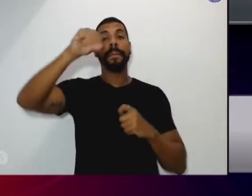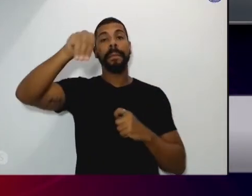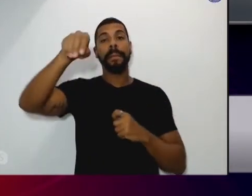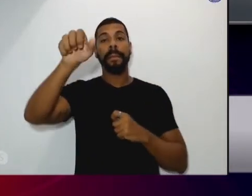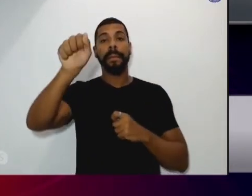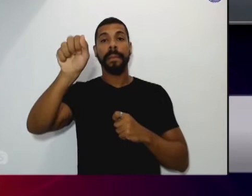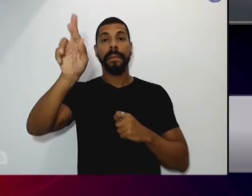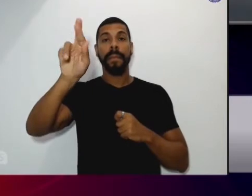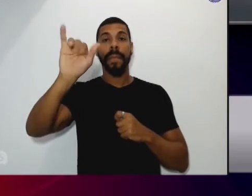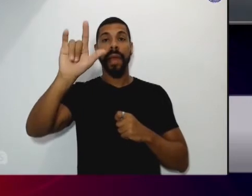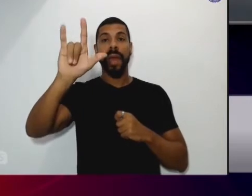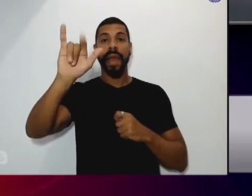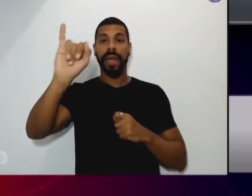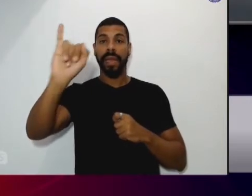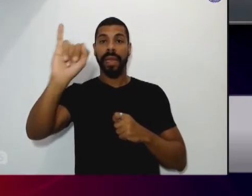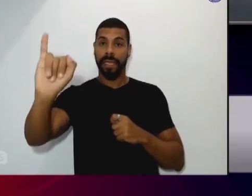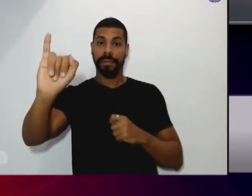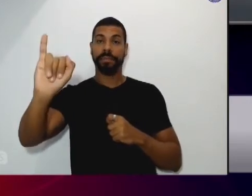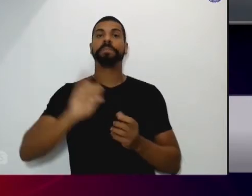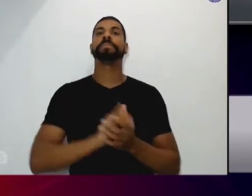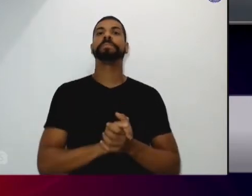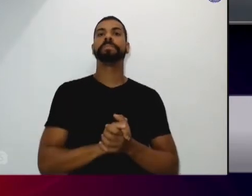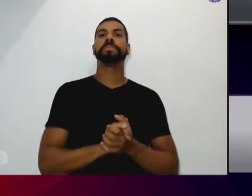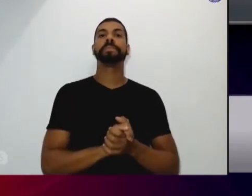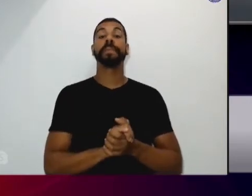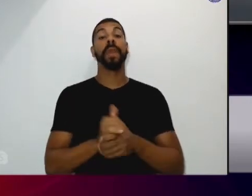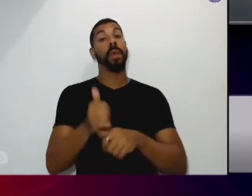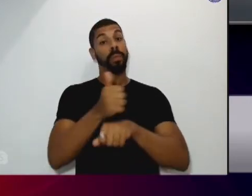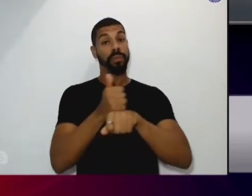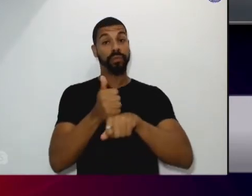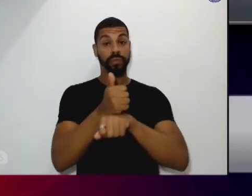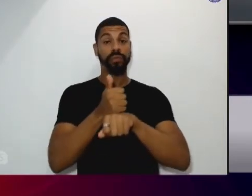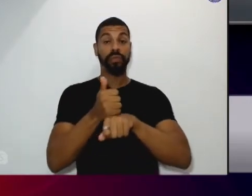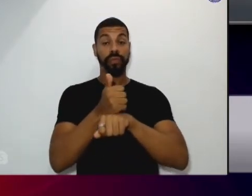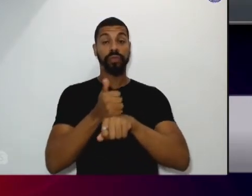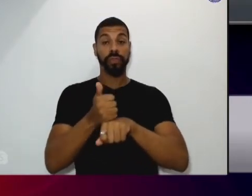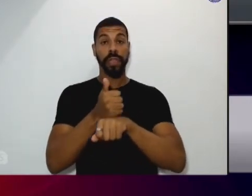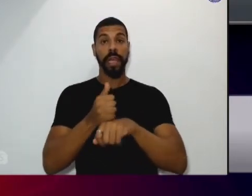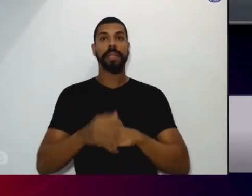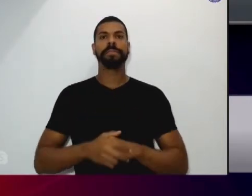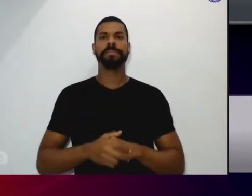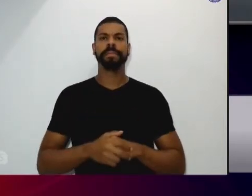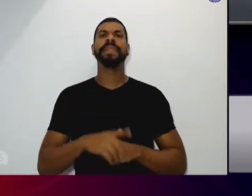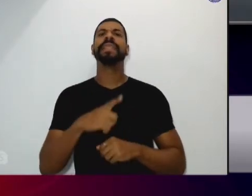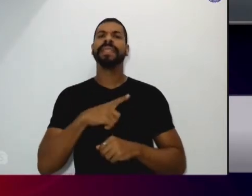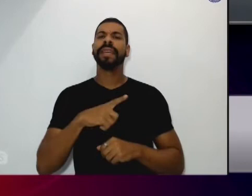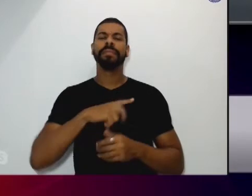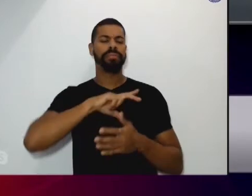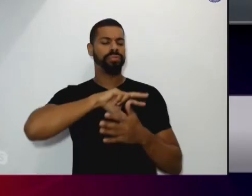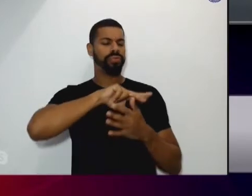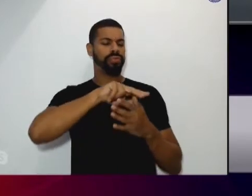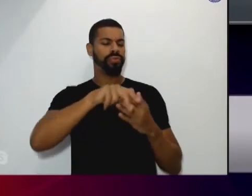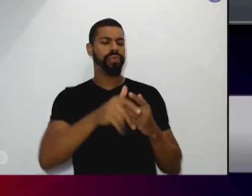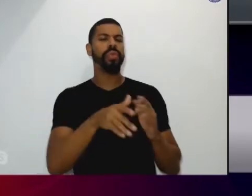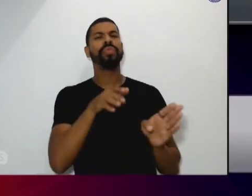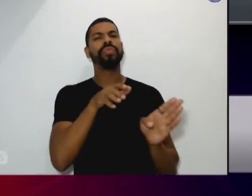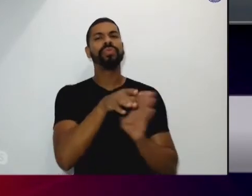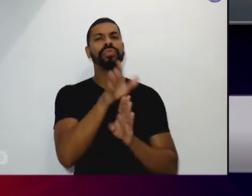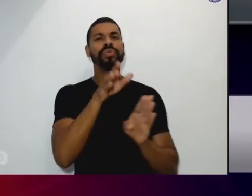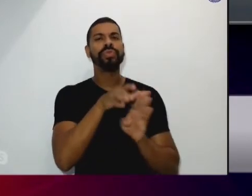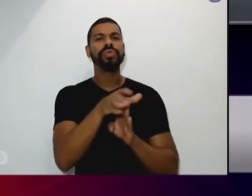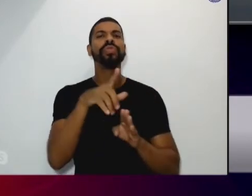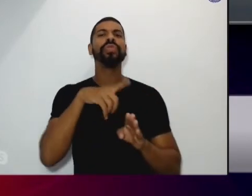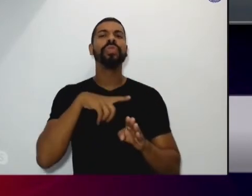assunto no assunto e temos também vários assistentes sociais temos terapeutas